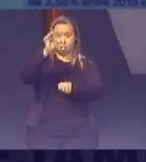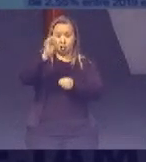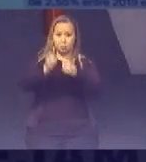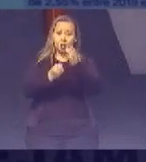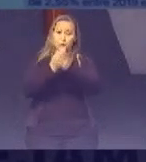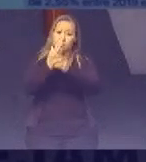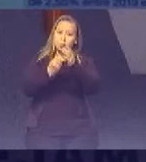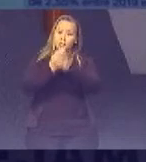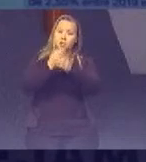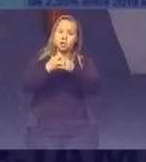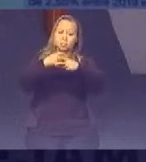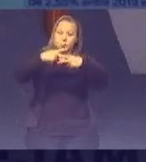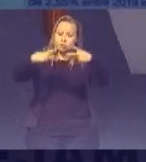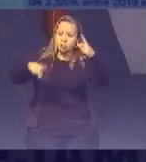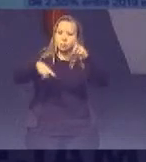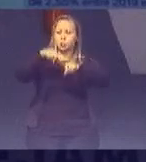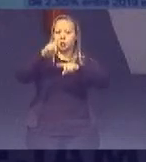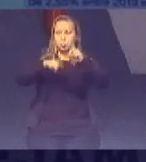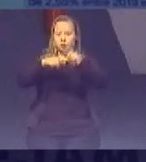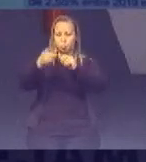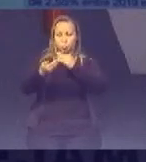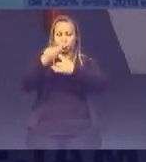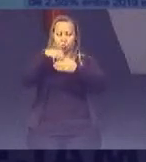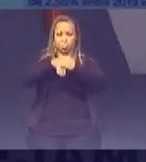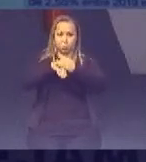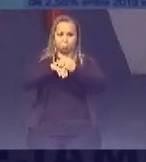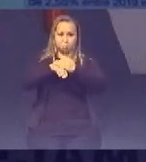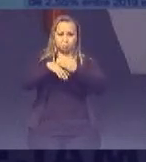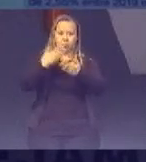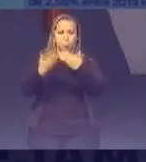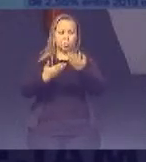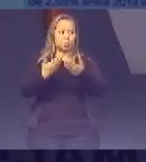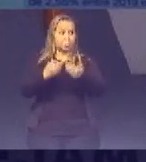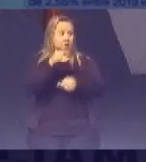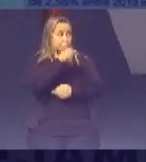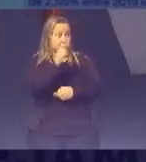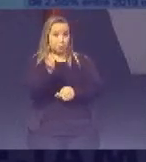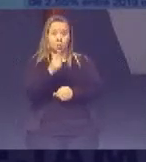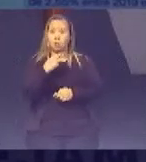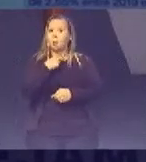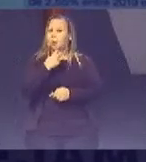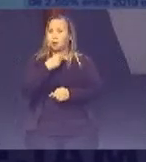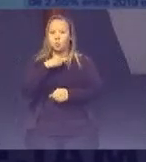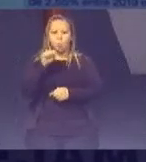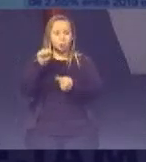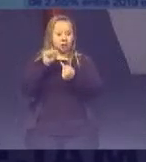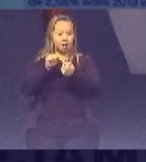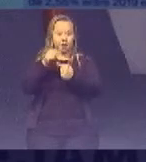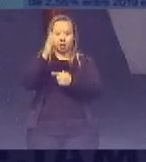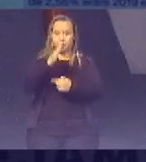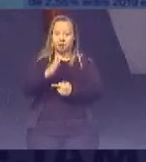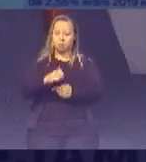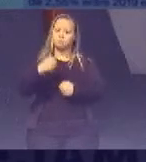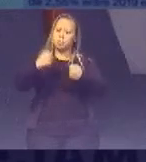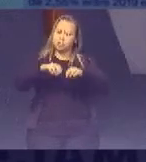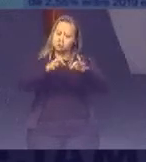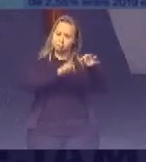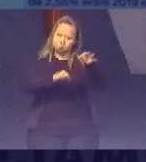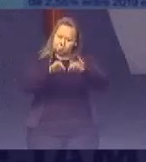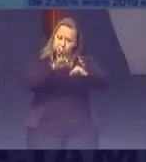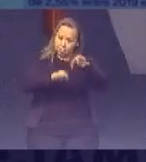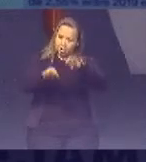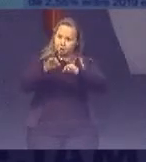De menor desenvolvimento relativo Isso não pode ser uma meta Para o Brasil Então nós precisamos Mais uma vez Adequada E a gente